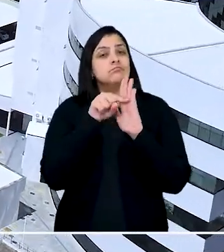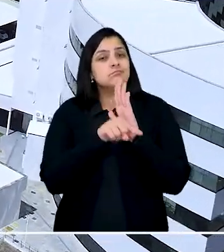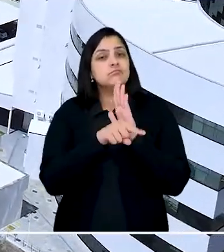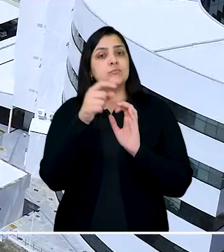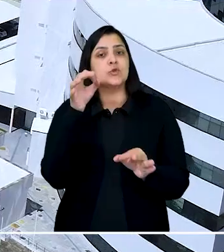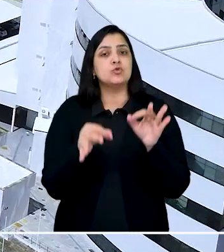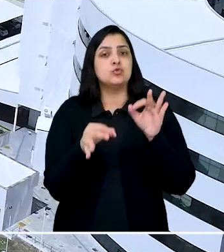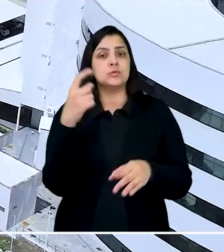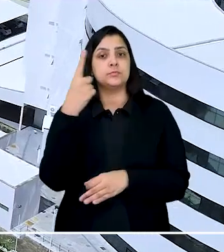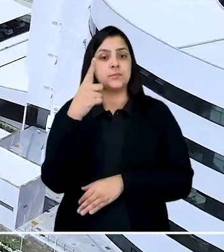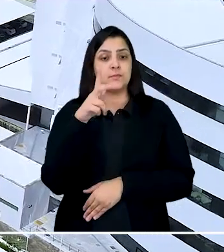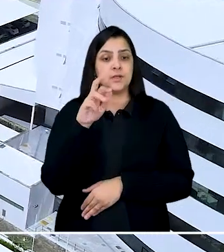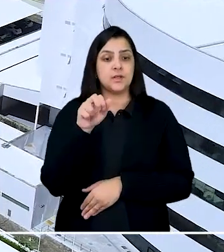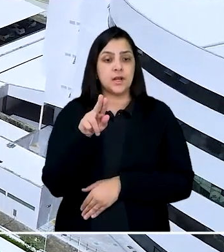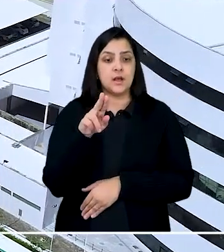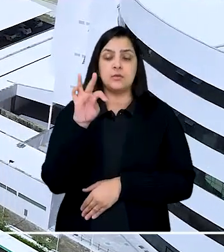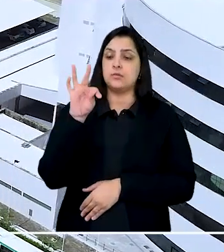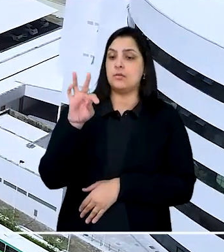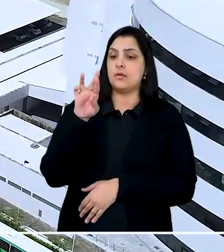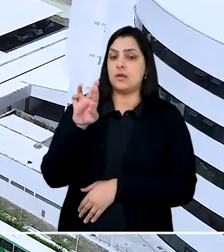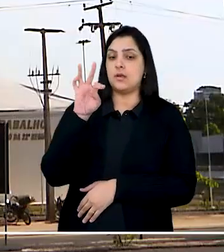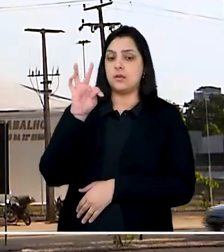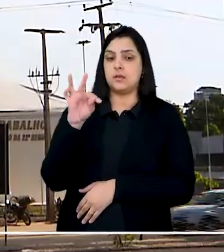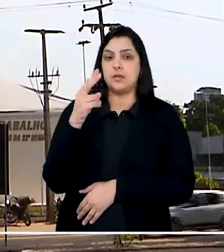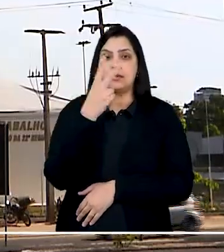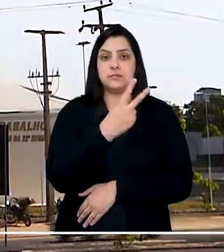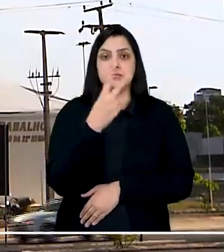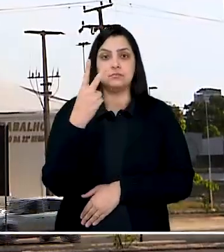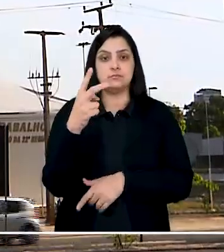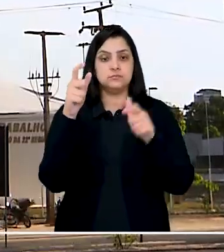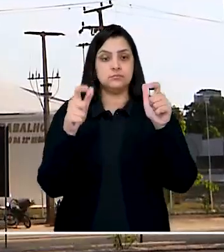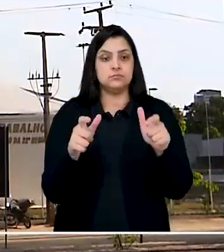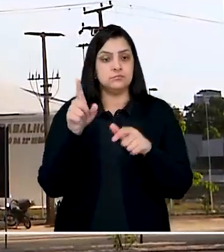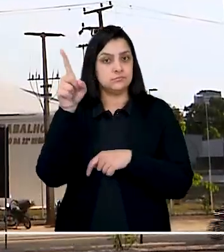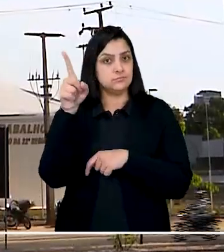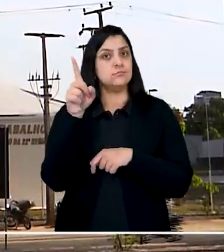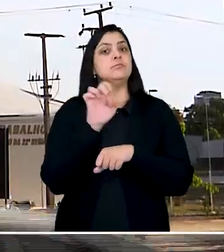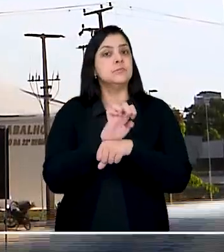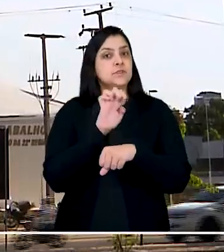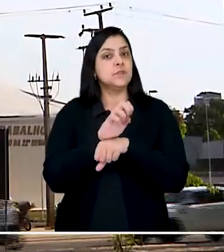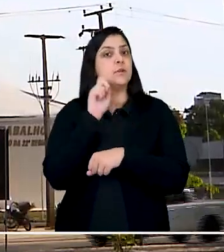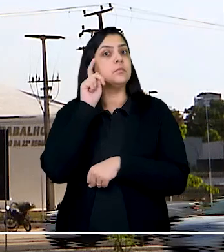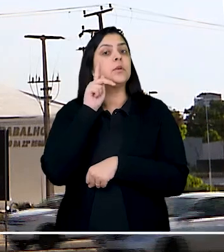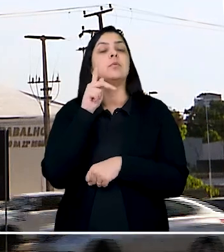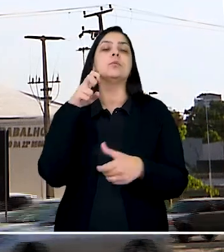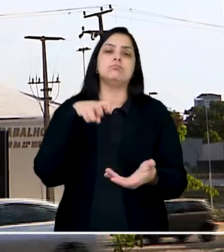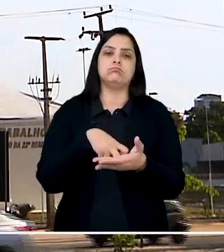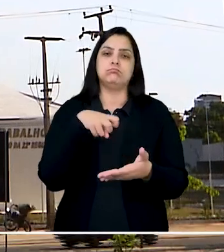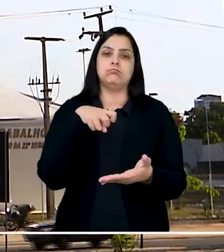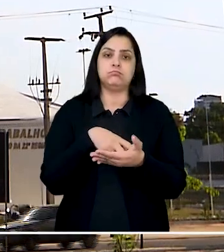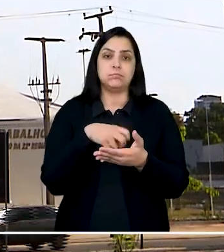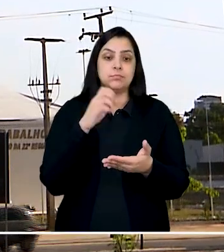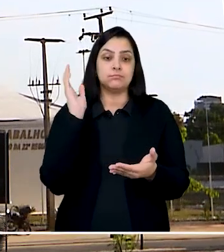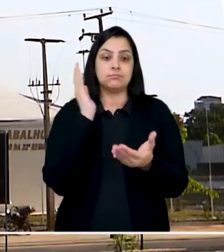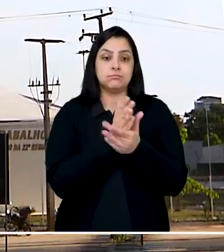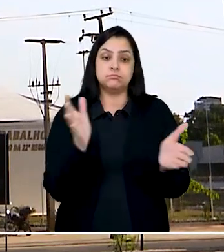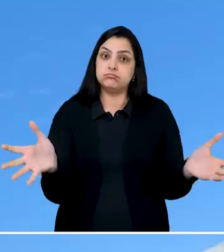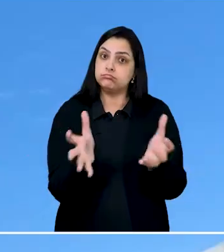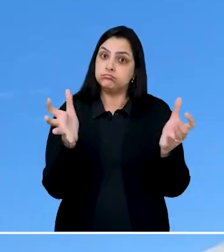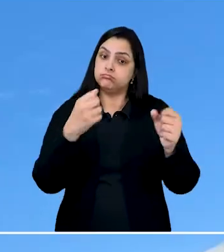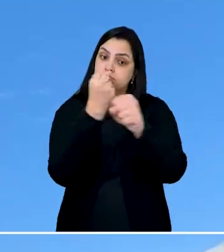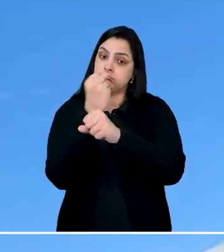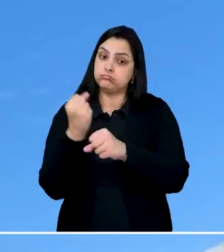o juízo de primeiro grau e o Tribunal Regional do Trabalho da 22ª região no Piauí condenaram a empresa a promover as